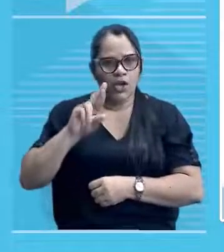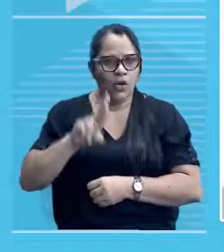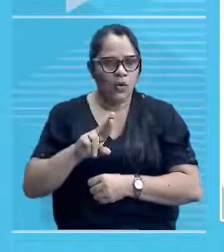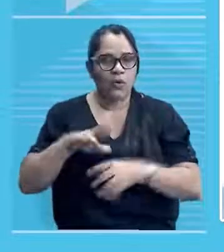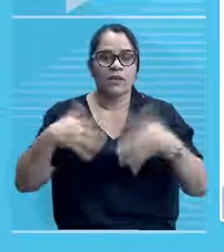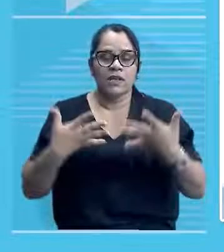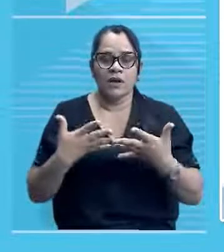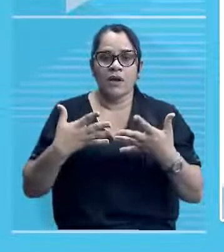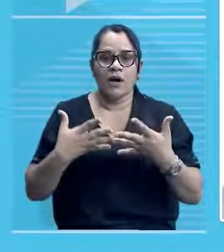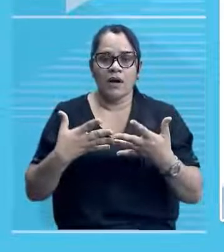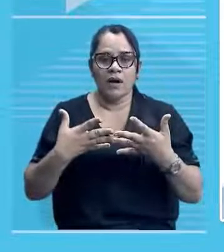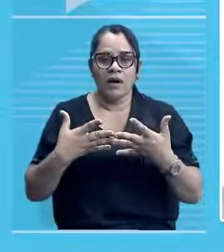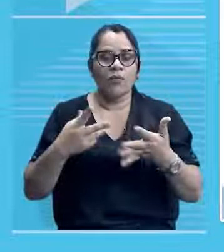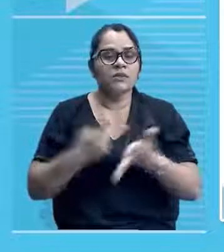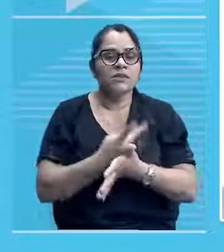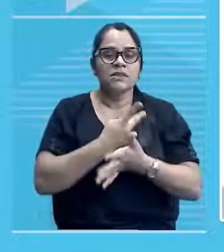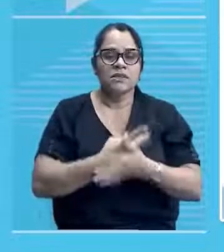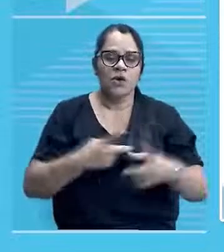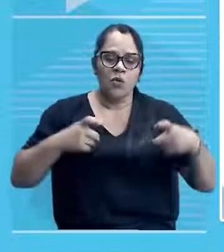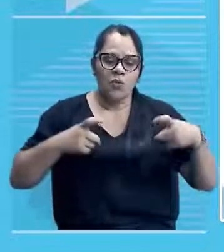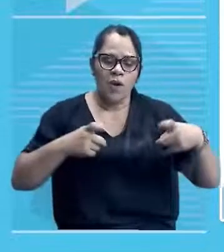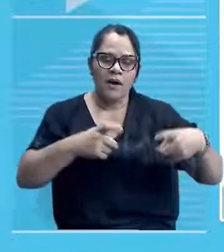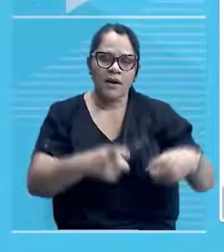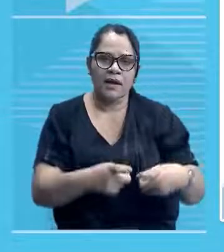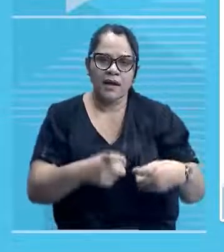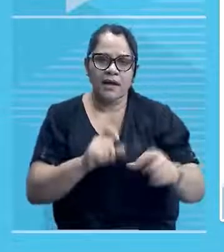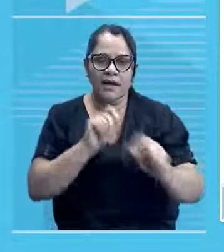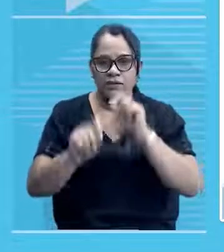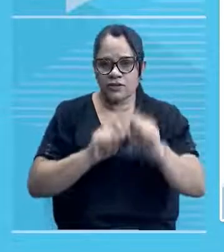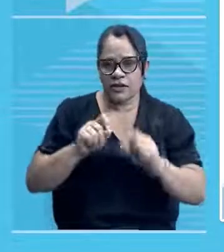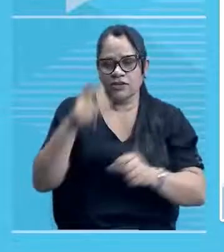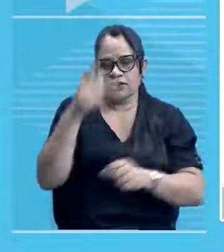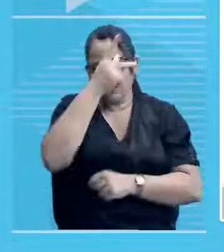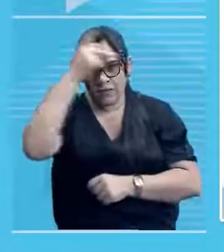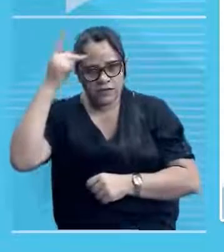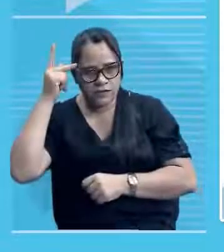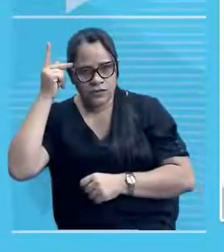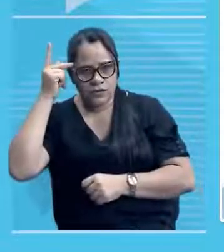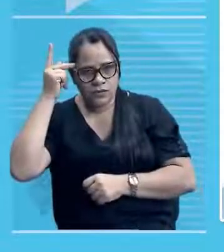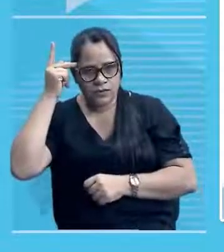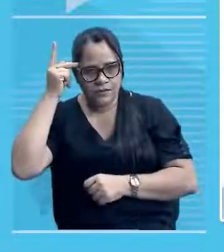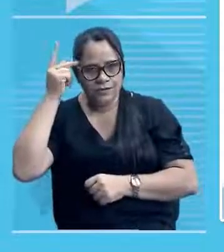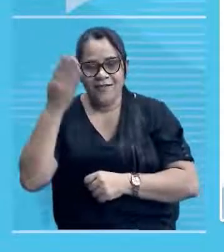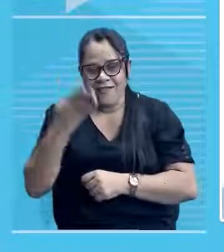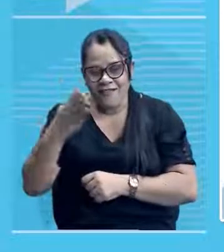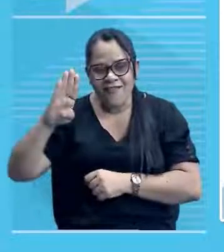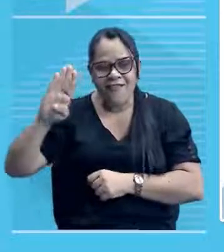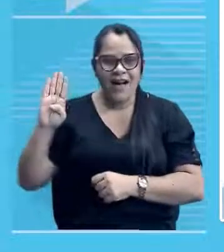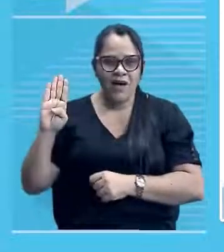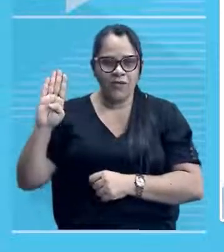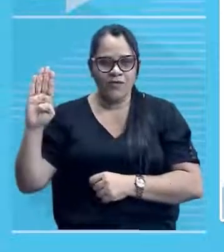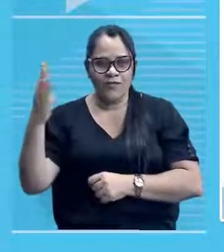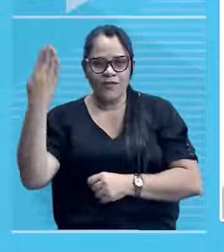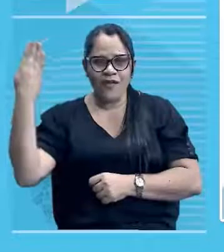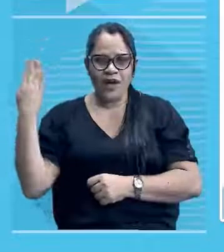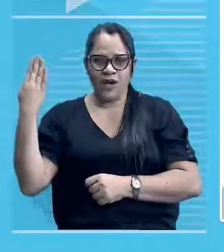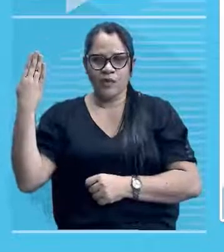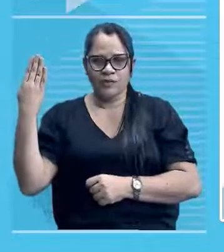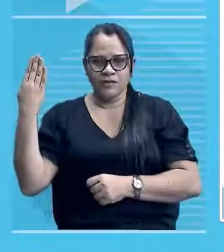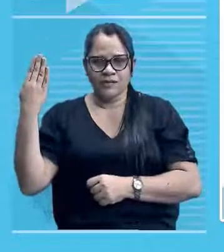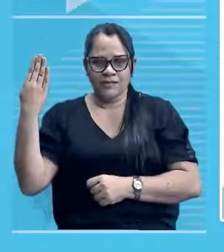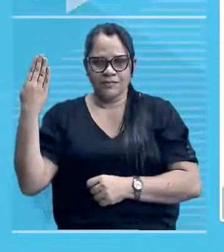contra pessoas consideradas infiéis à coroa, né? Pessoas consideradas